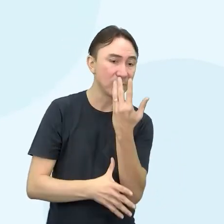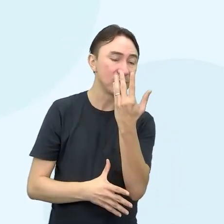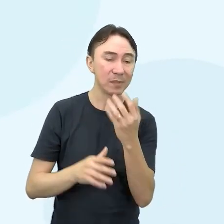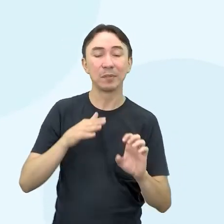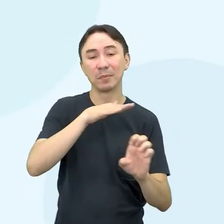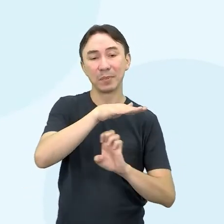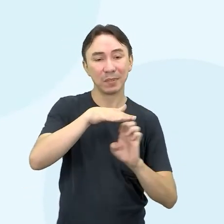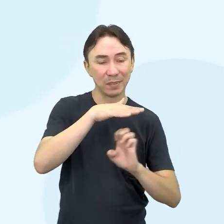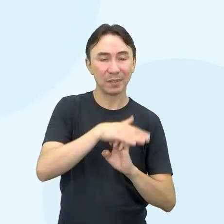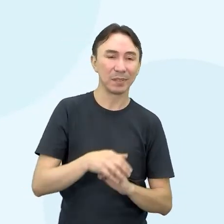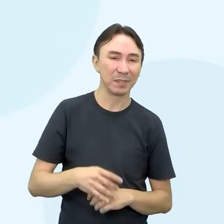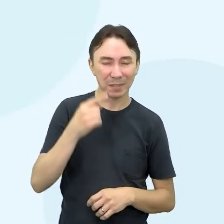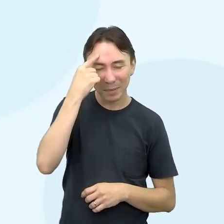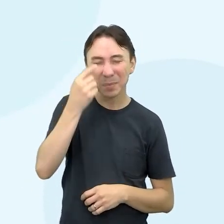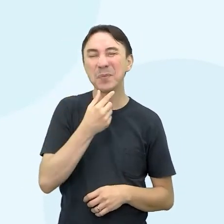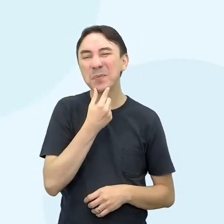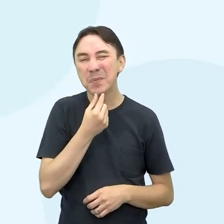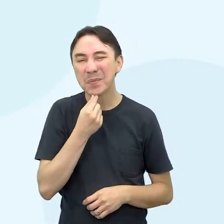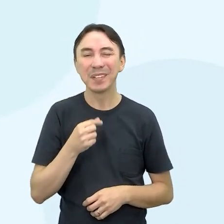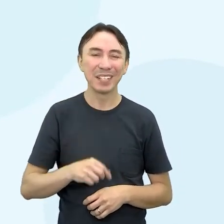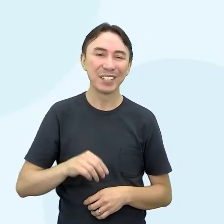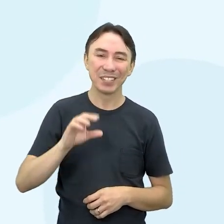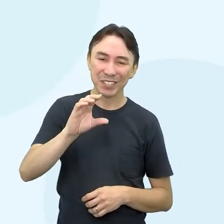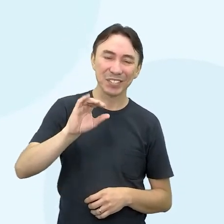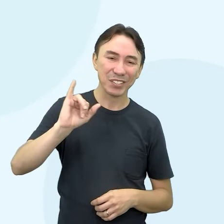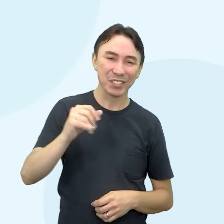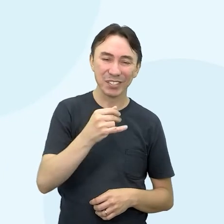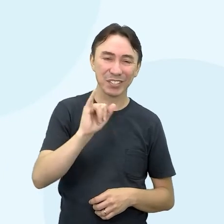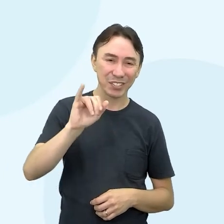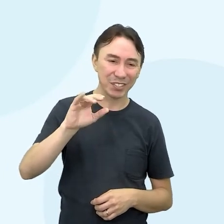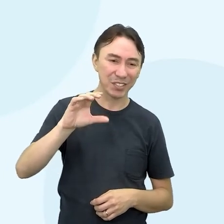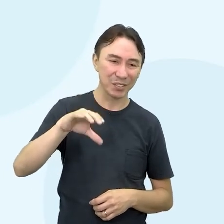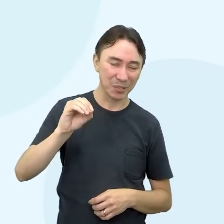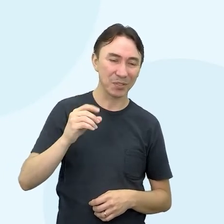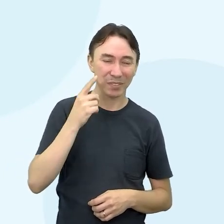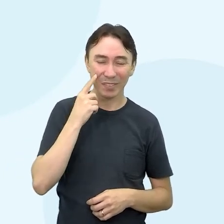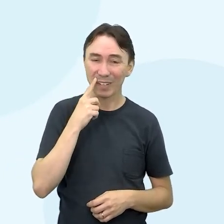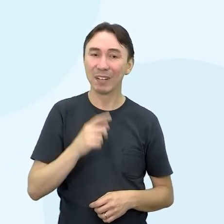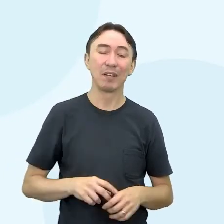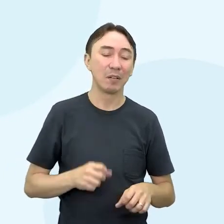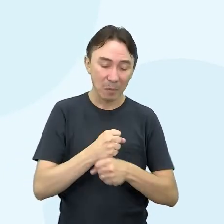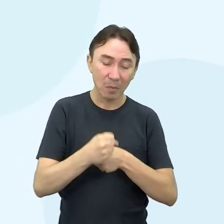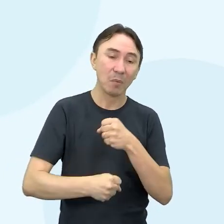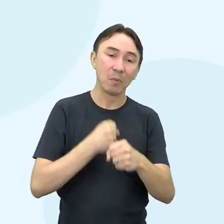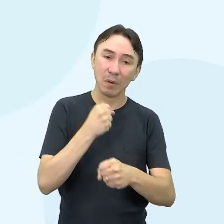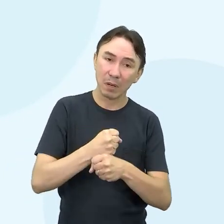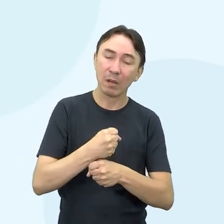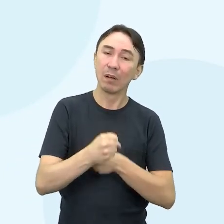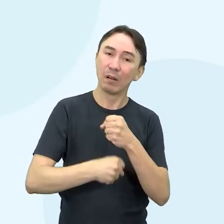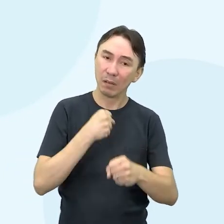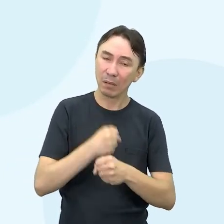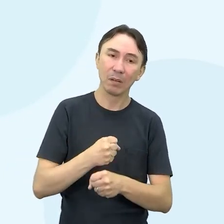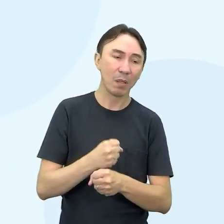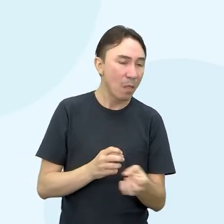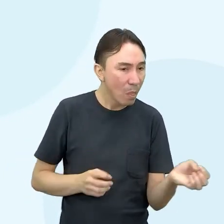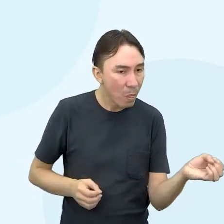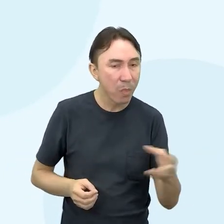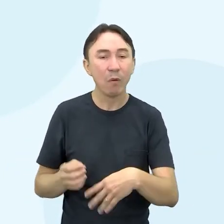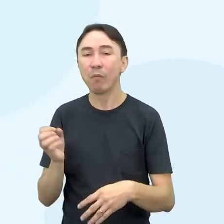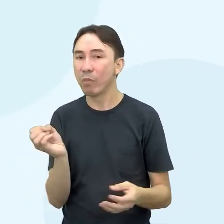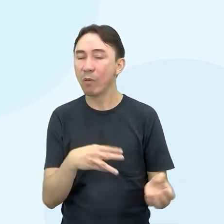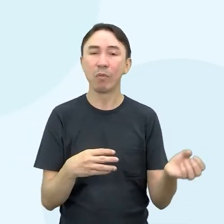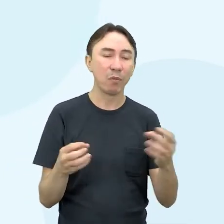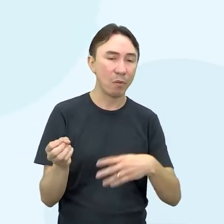todo ano ele lança três, quatro produtos novos aí para atender aí os clientes, né? Então, faça adaptações. Sempre com o usuário